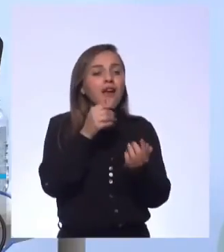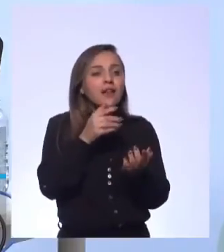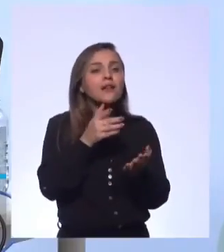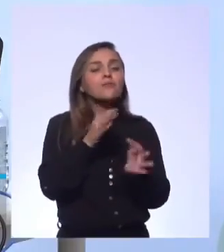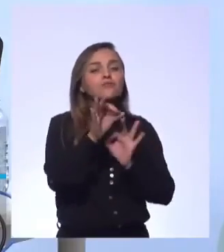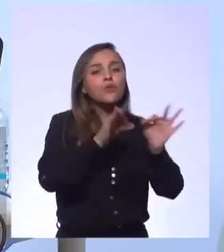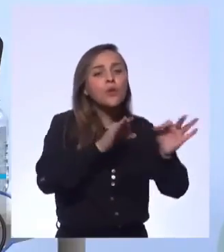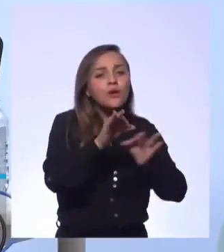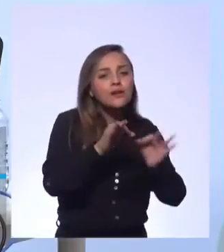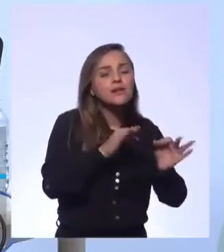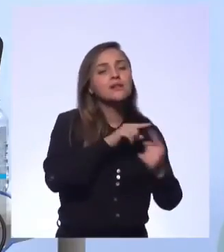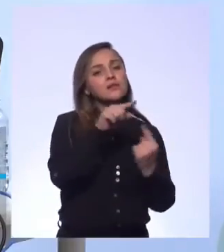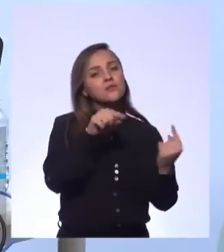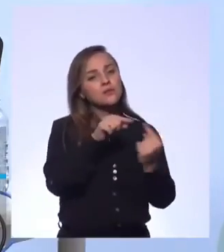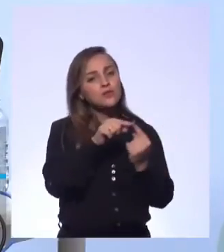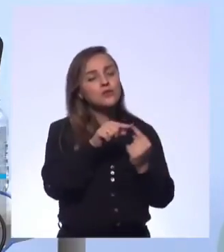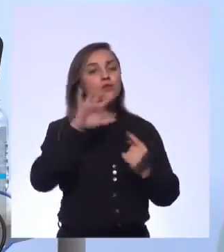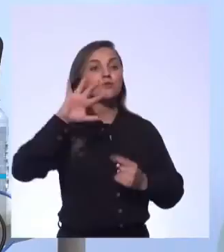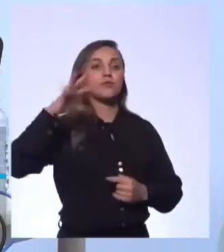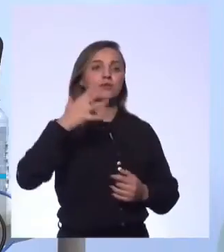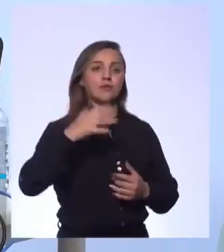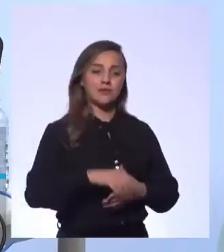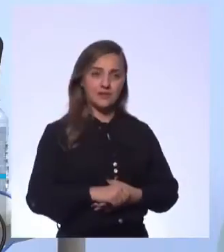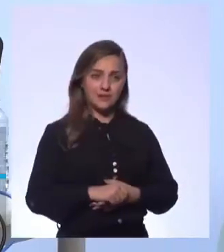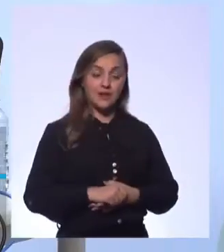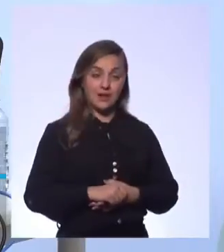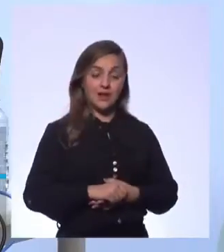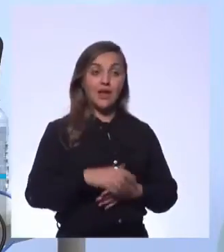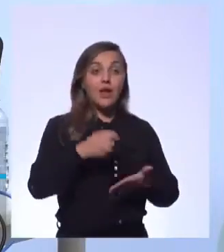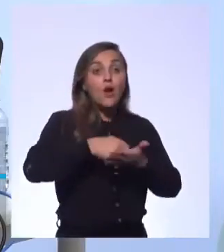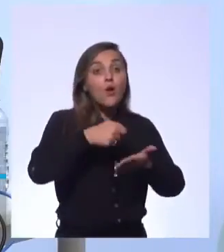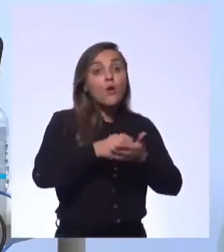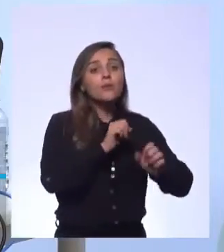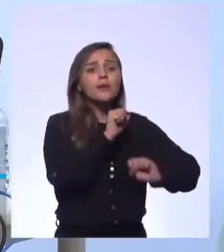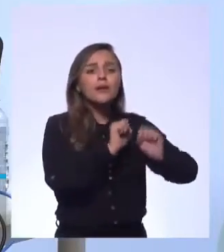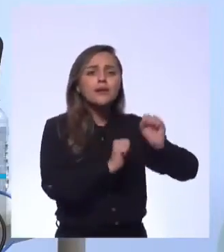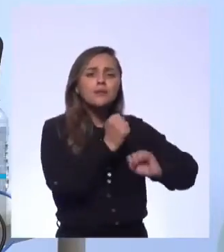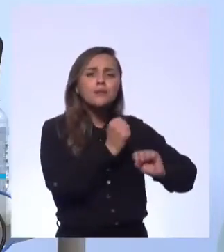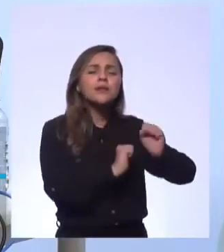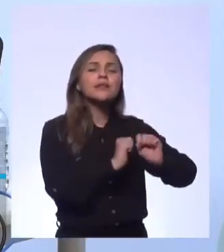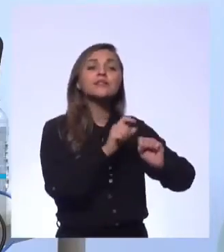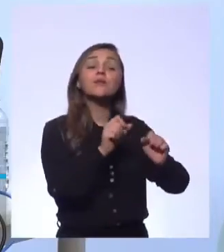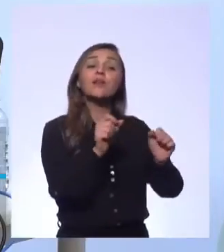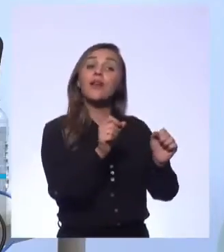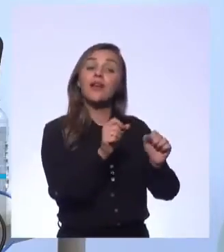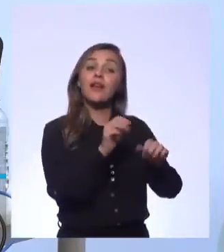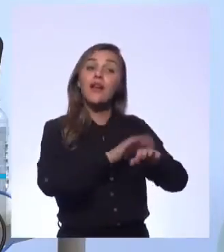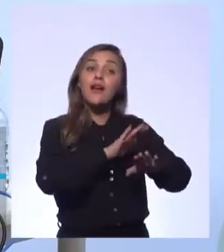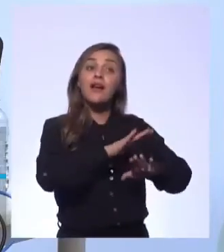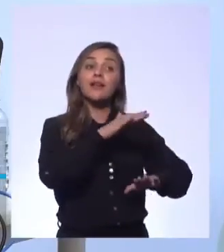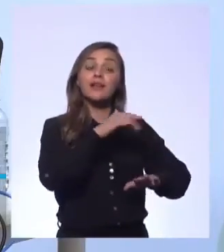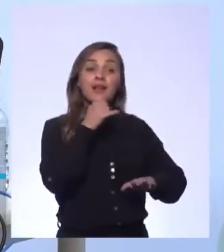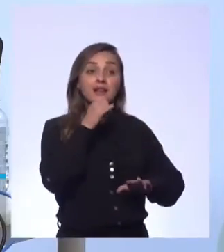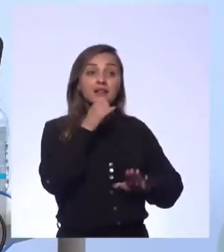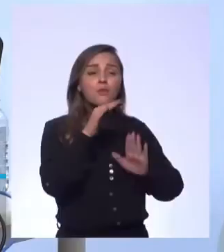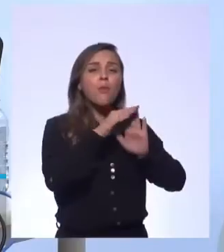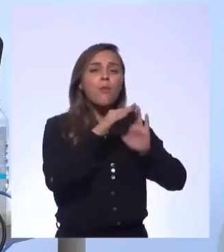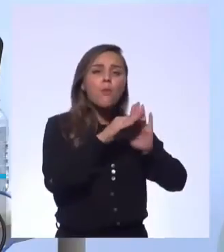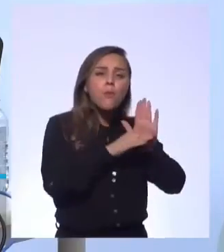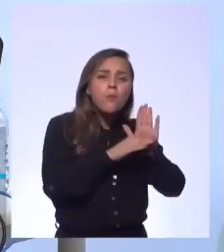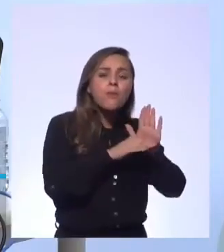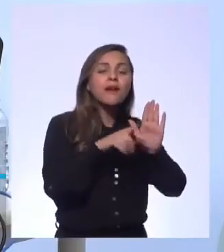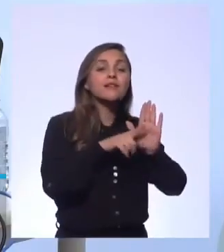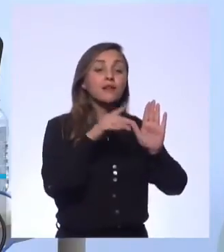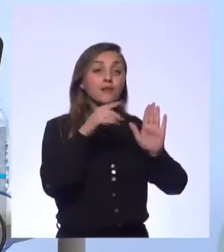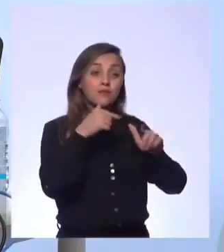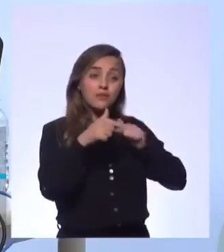ajudem essas empresas a criar, porque os objetivos já estão ali, já estão postos. E as metas, elas têm que serem alcançadas em cima daquilo,